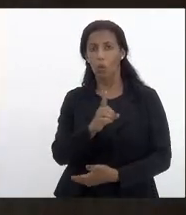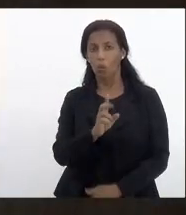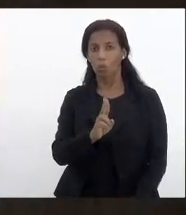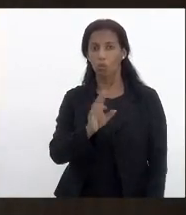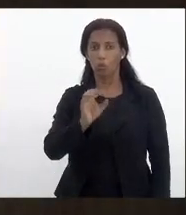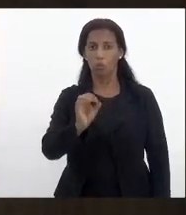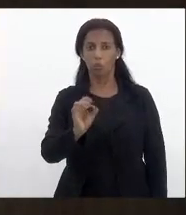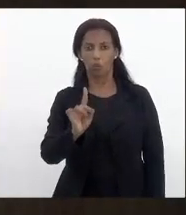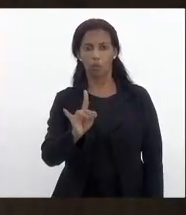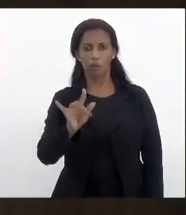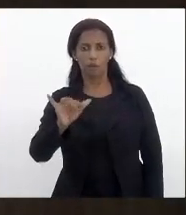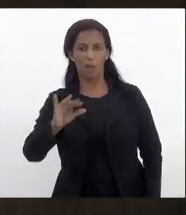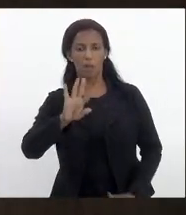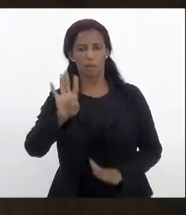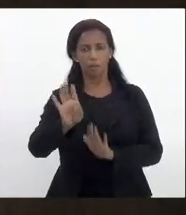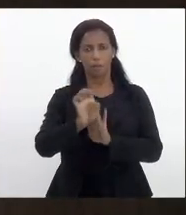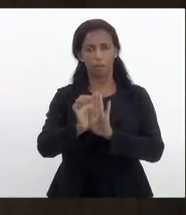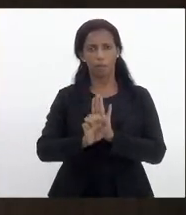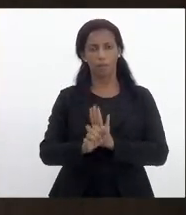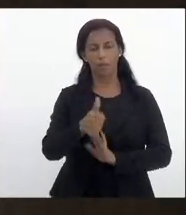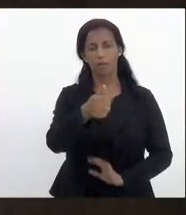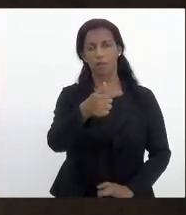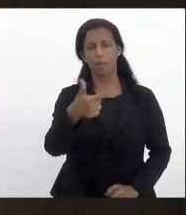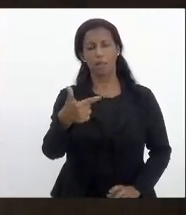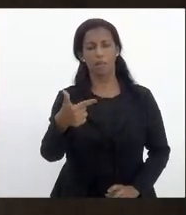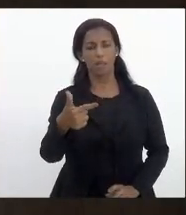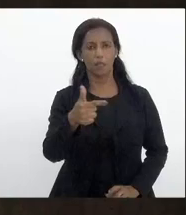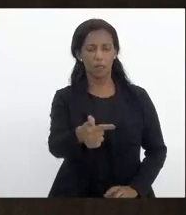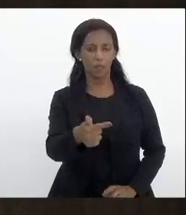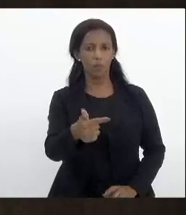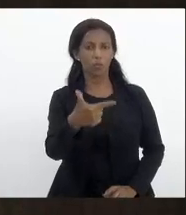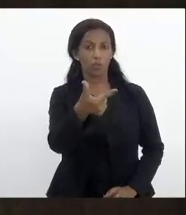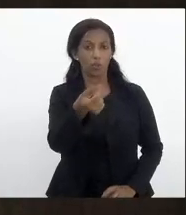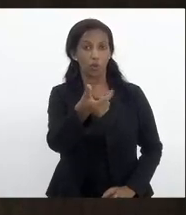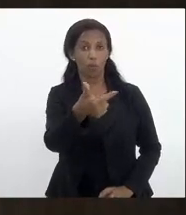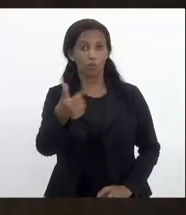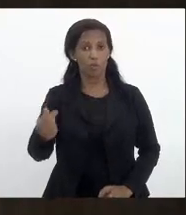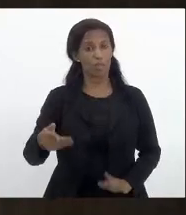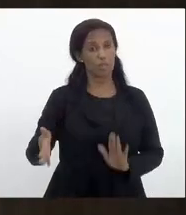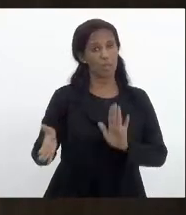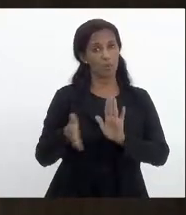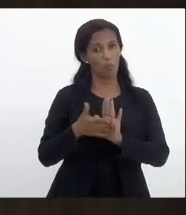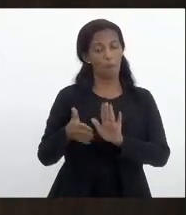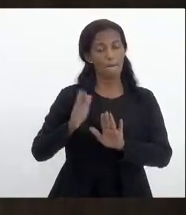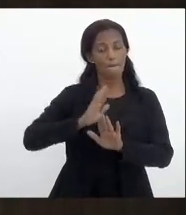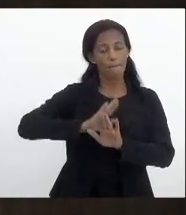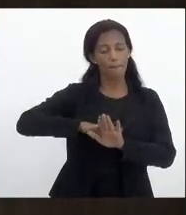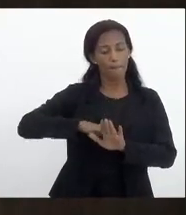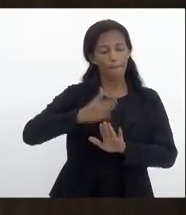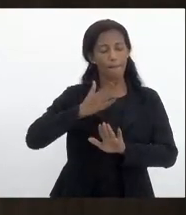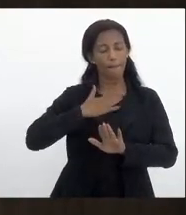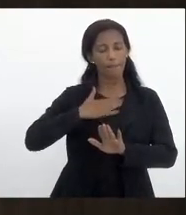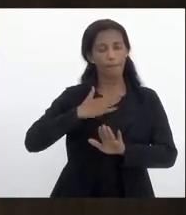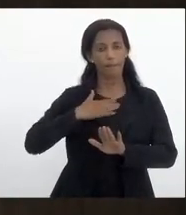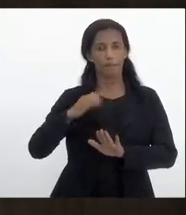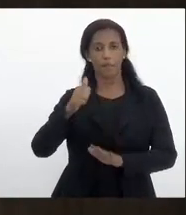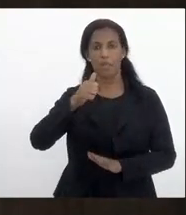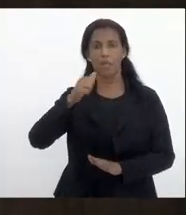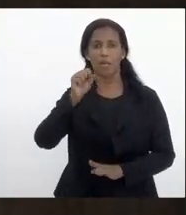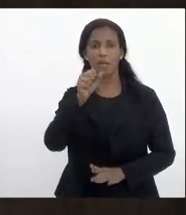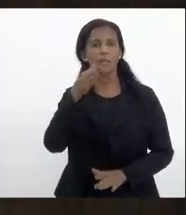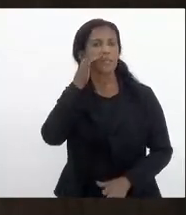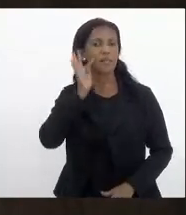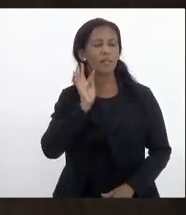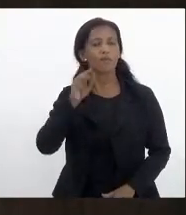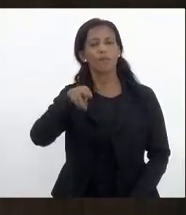que foram fixados pela emenda constitucional 71 de 2017 é um projeto de minha autoria deputado Flávio Serafini deputado Carlos Mink